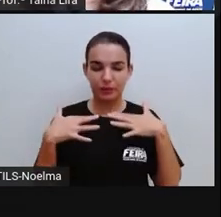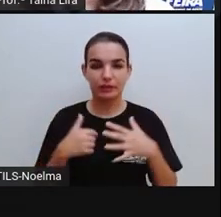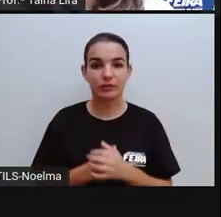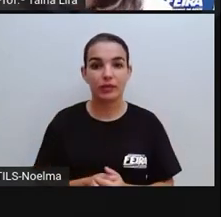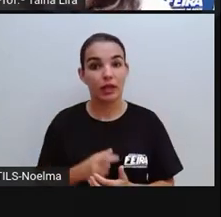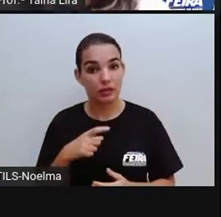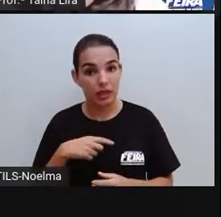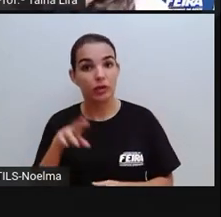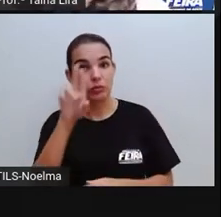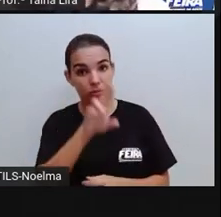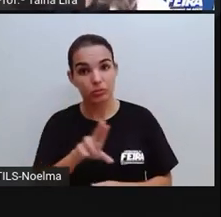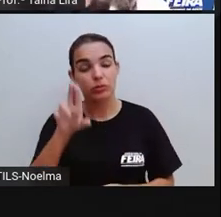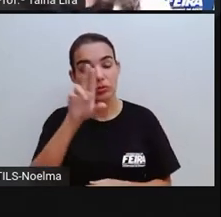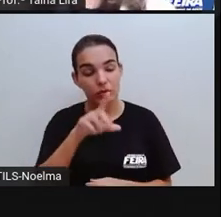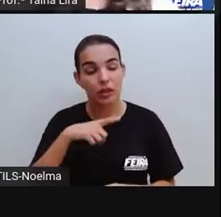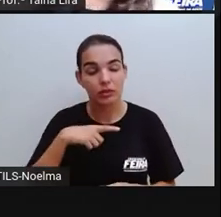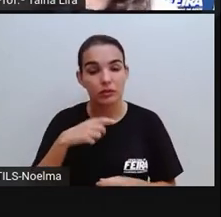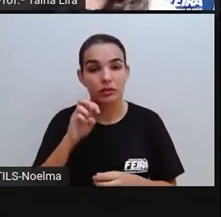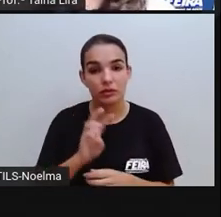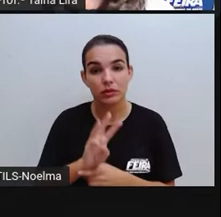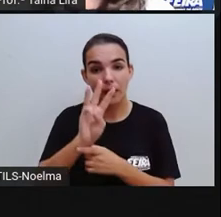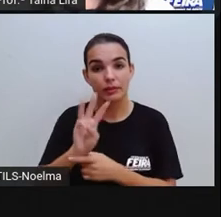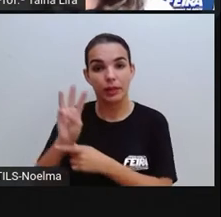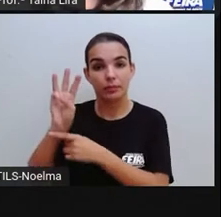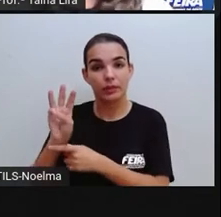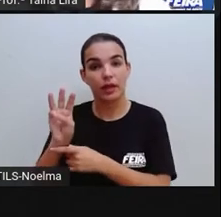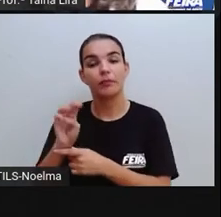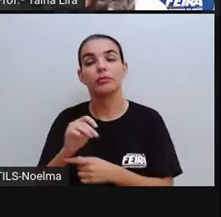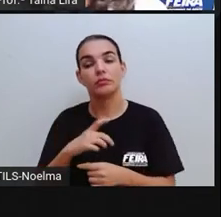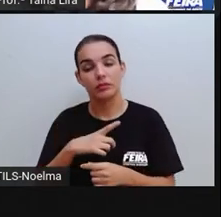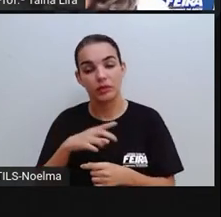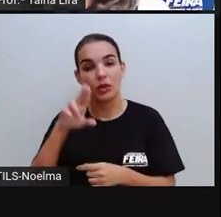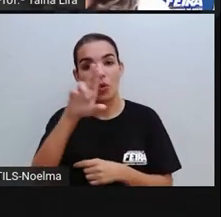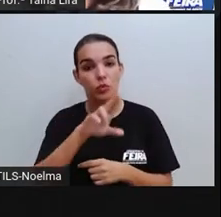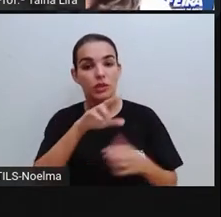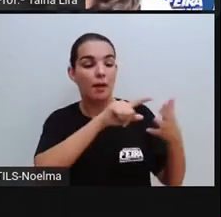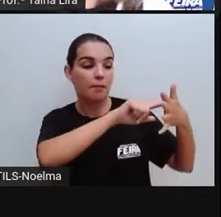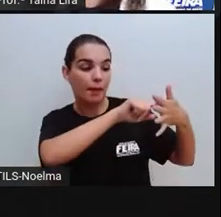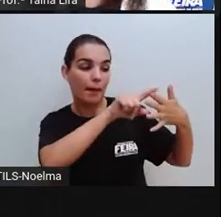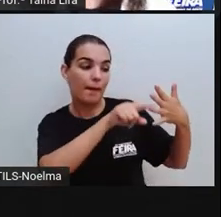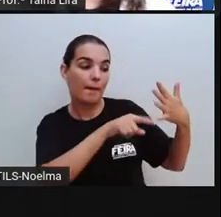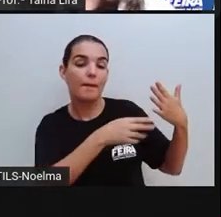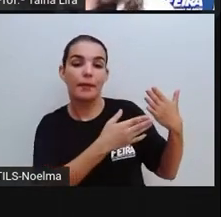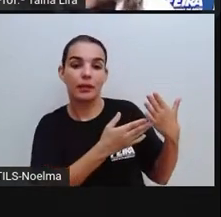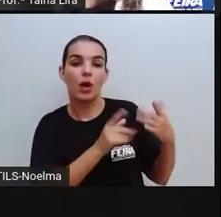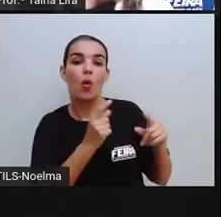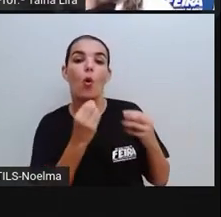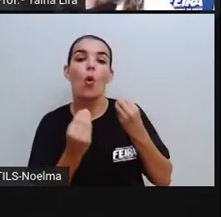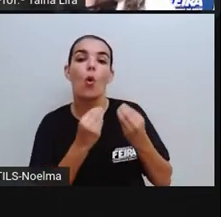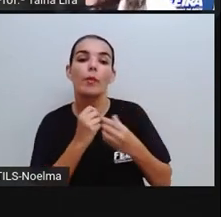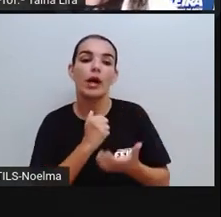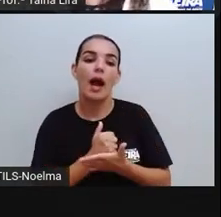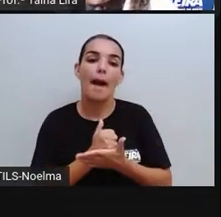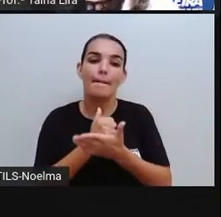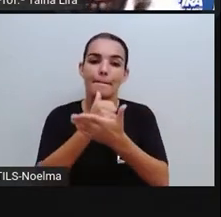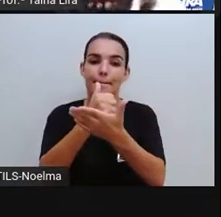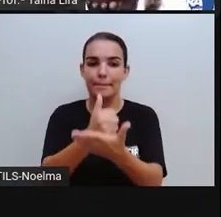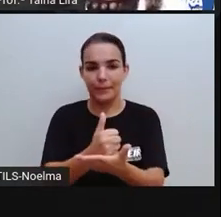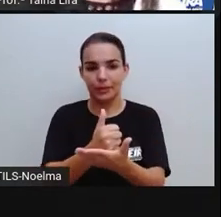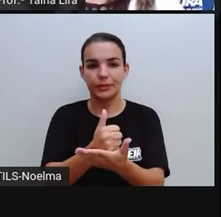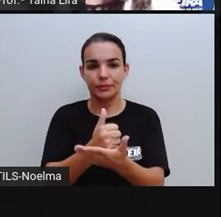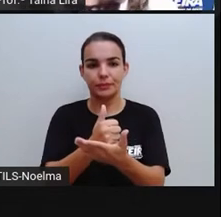que trazem alguma notícia e colocam aí o GIF. os memes também e os